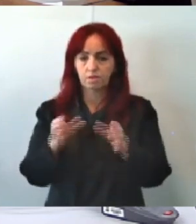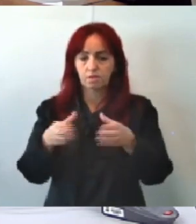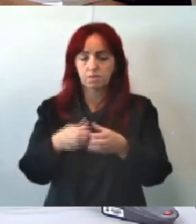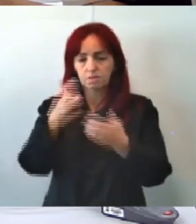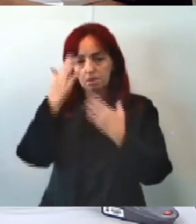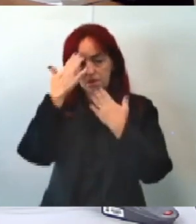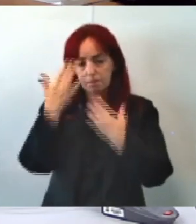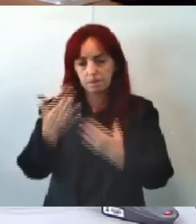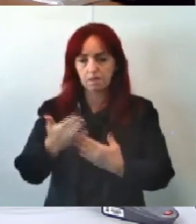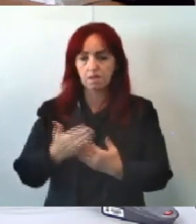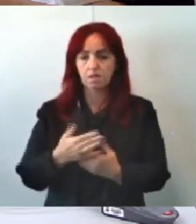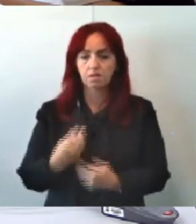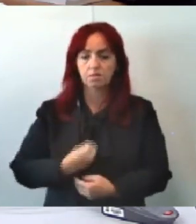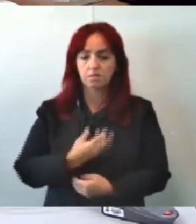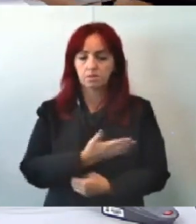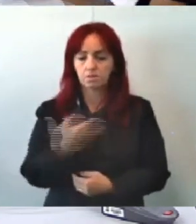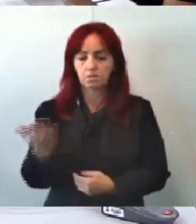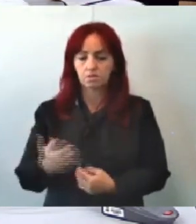presença De todos